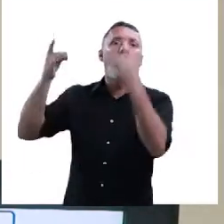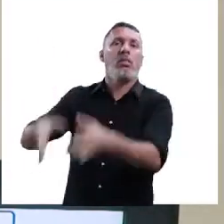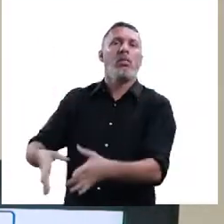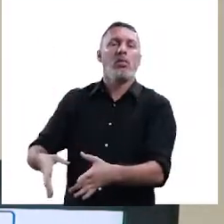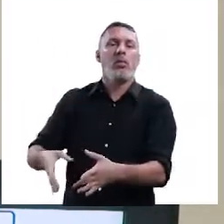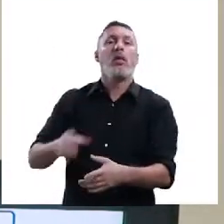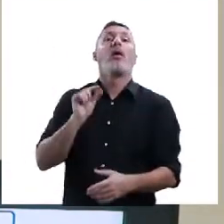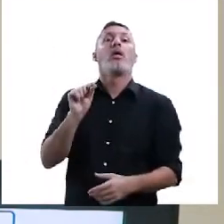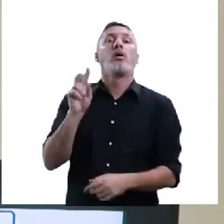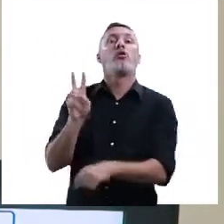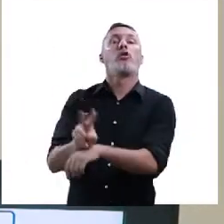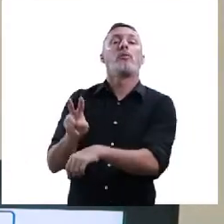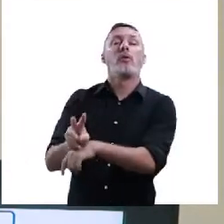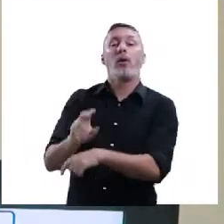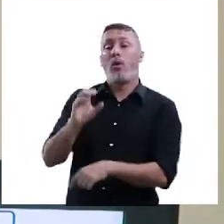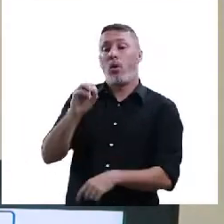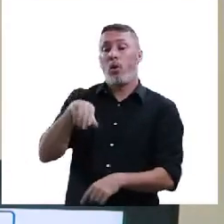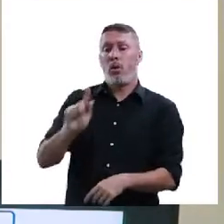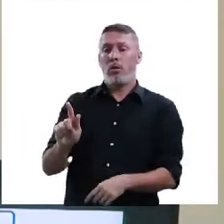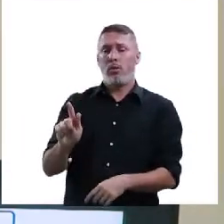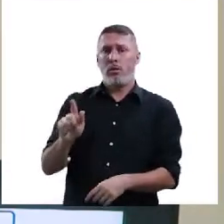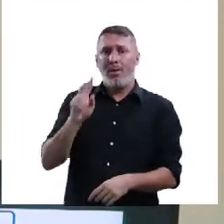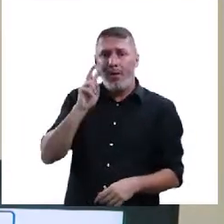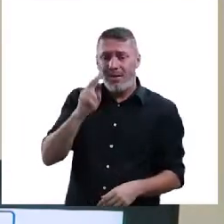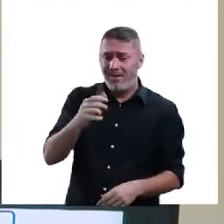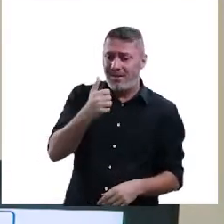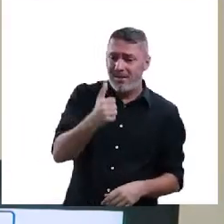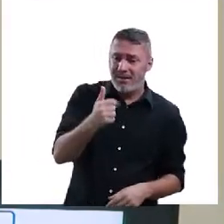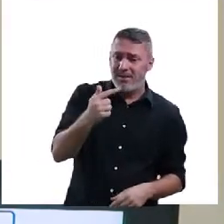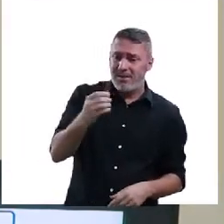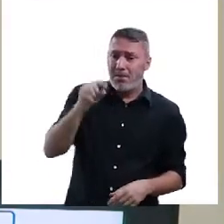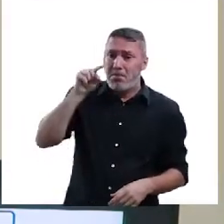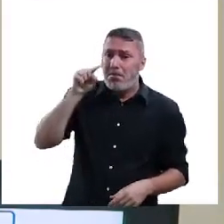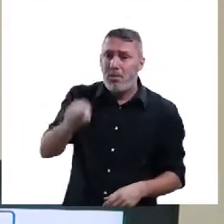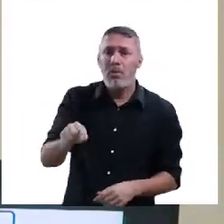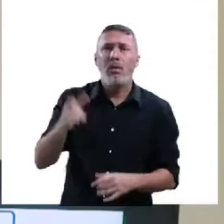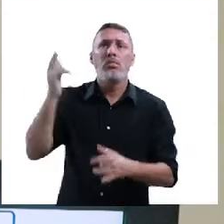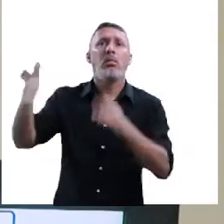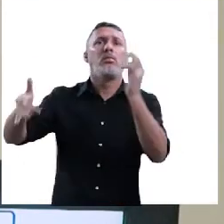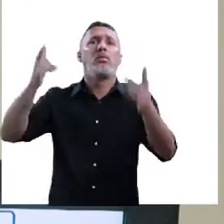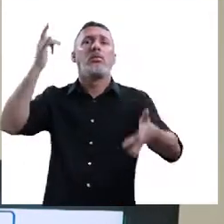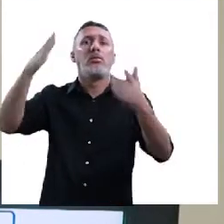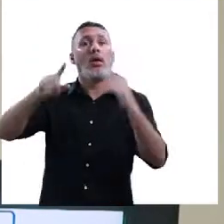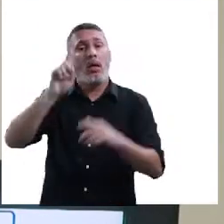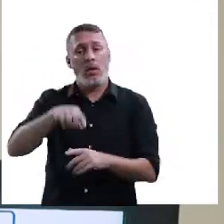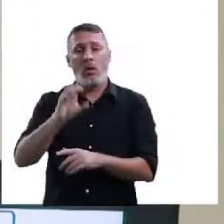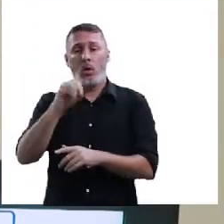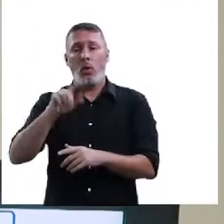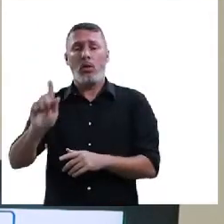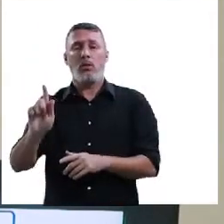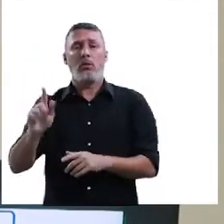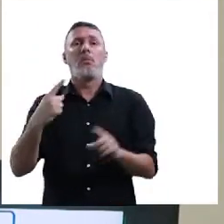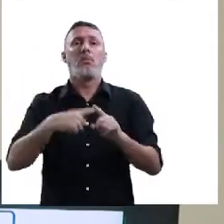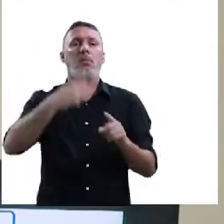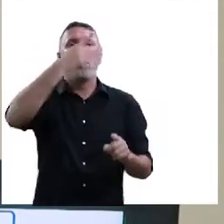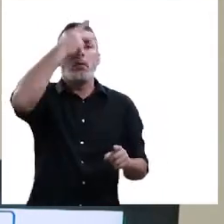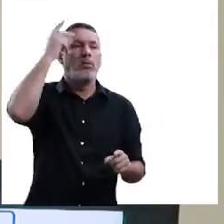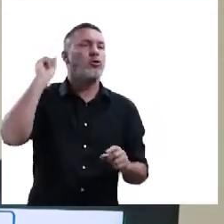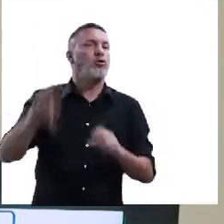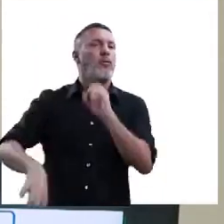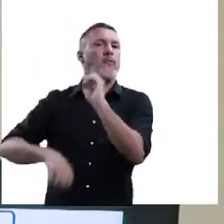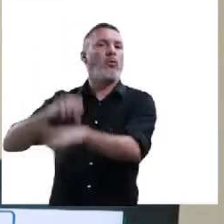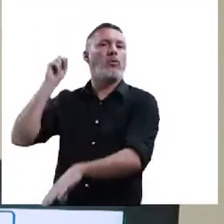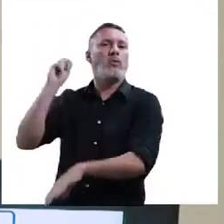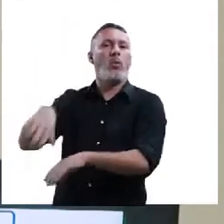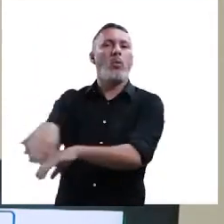animais abandonados sob o cuidado de ONGs. Olha só, queridos, 170 mil animais que estão sob o cuidado dessas